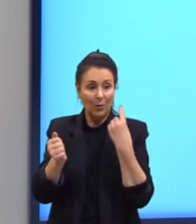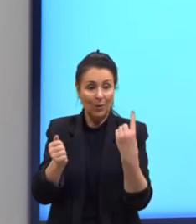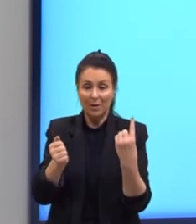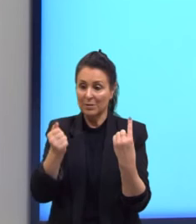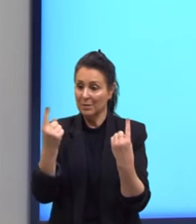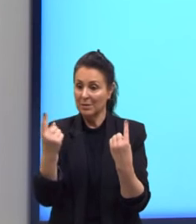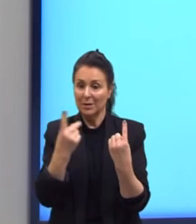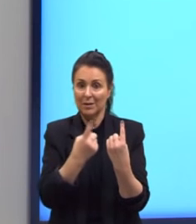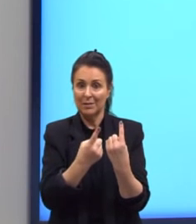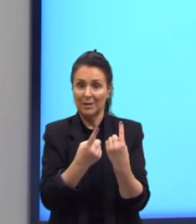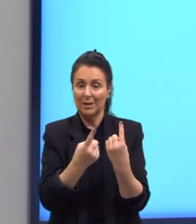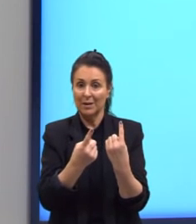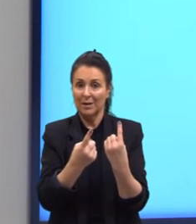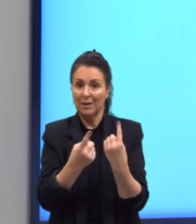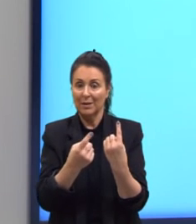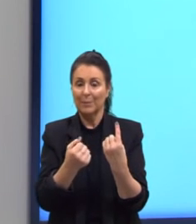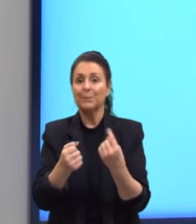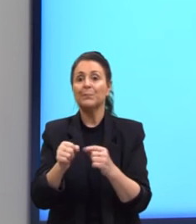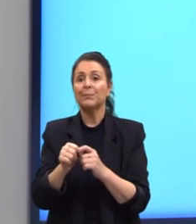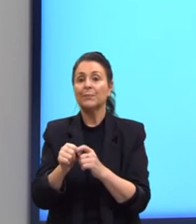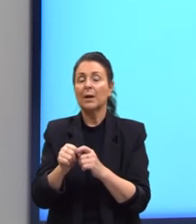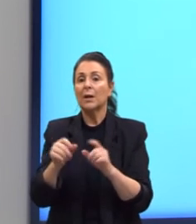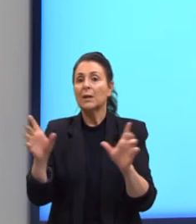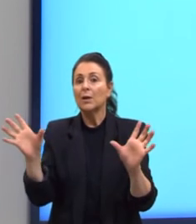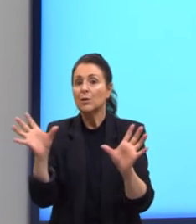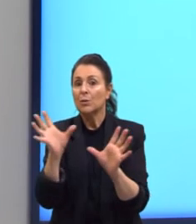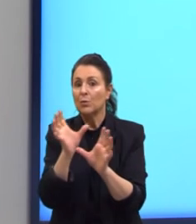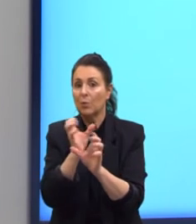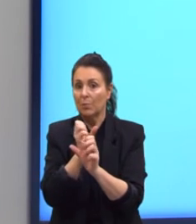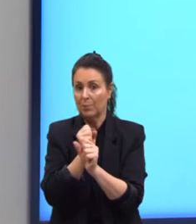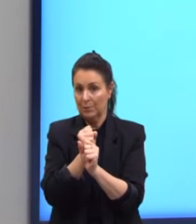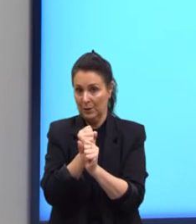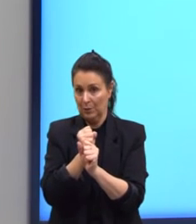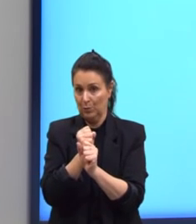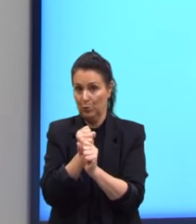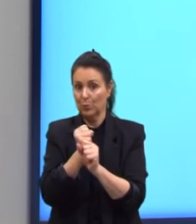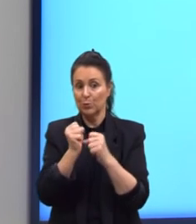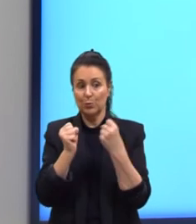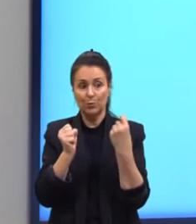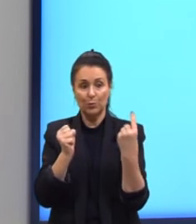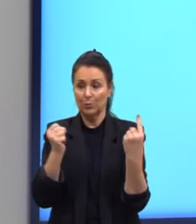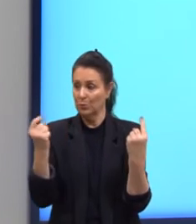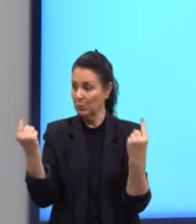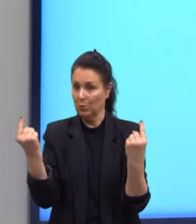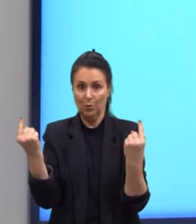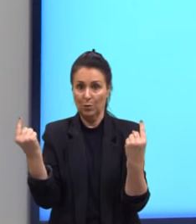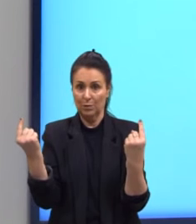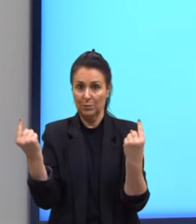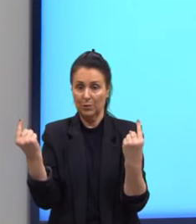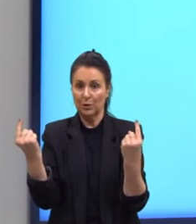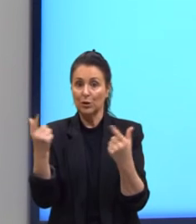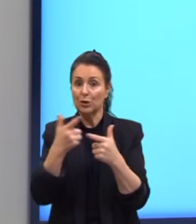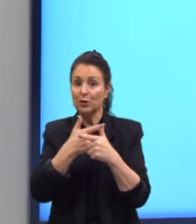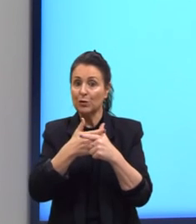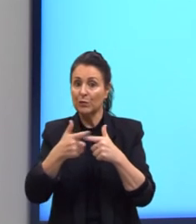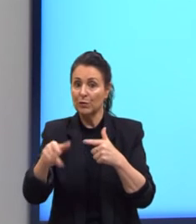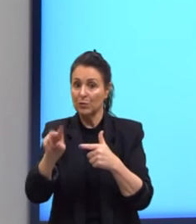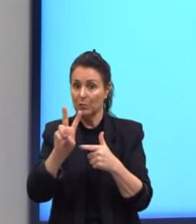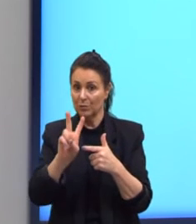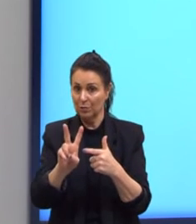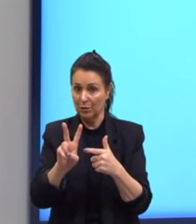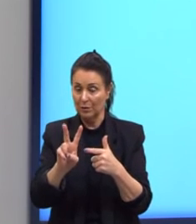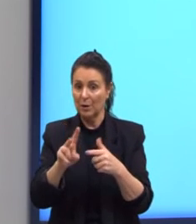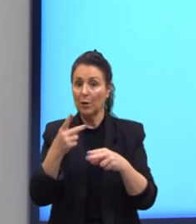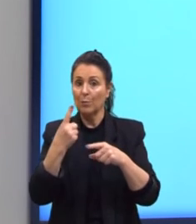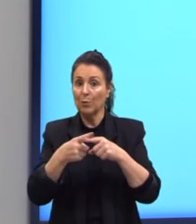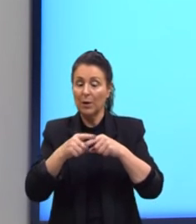termo nós somamos então os extremos por exemplo e dividimos por 2 por ser média aritmética